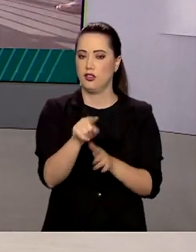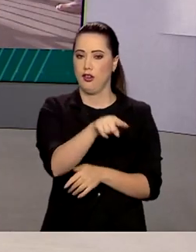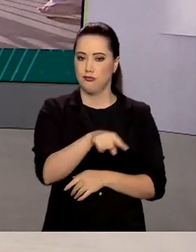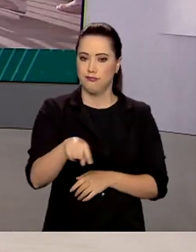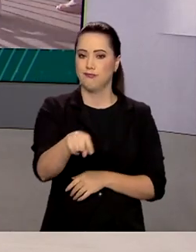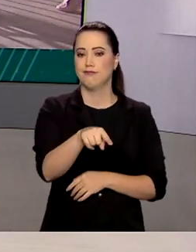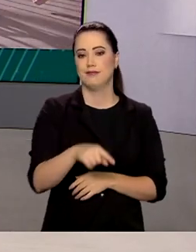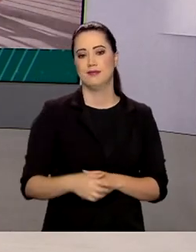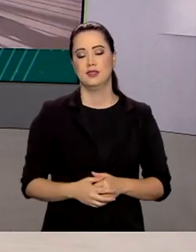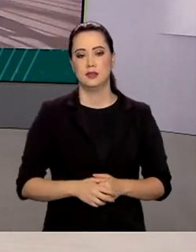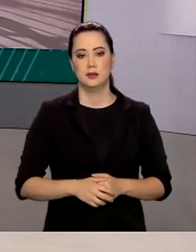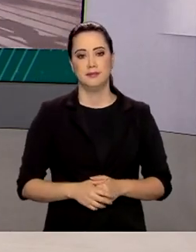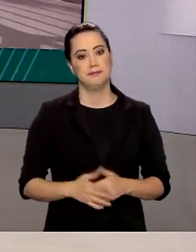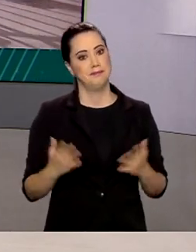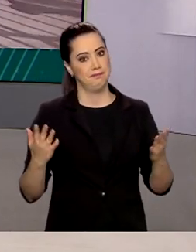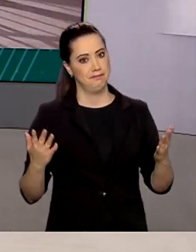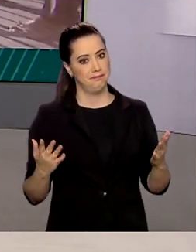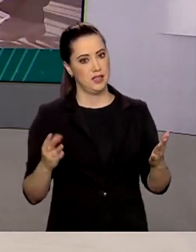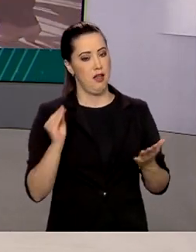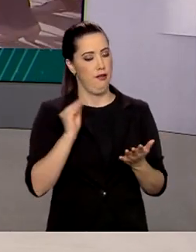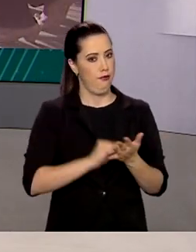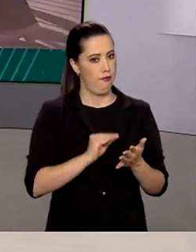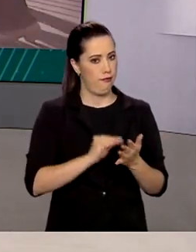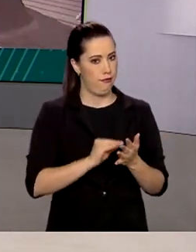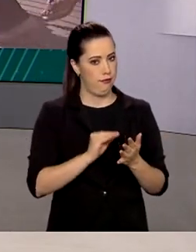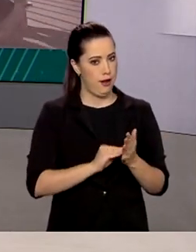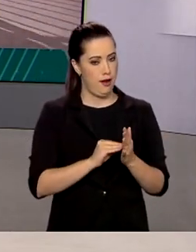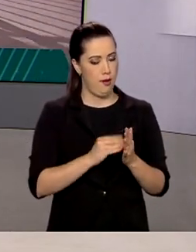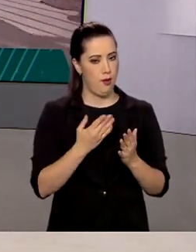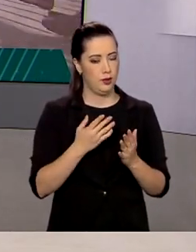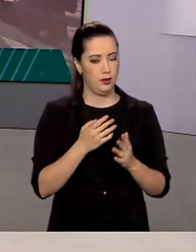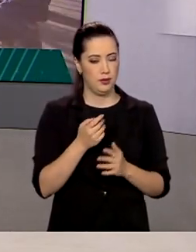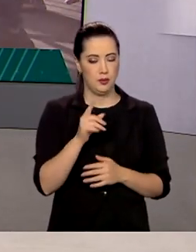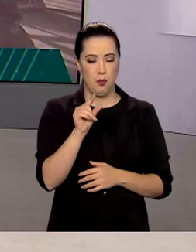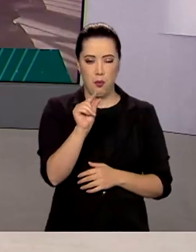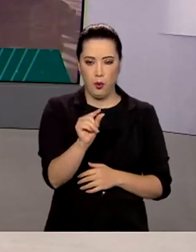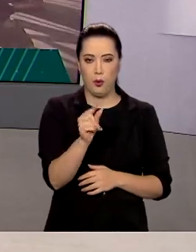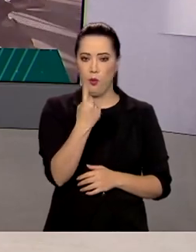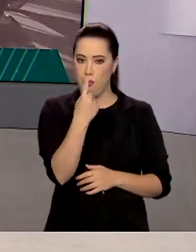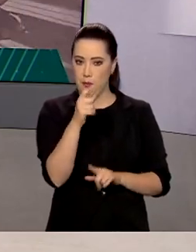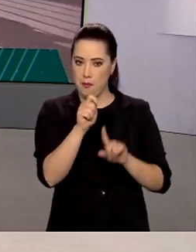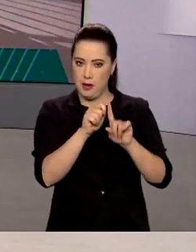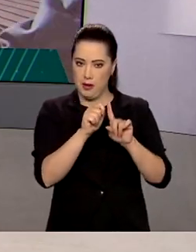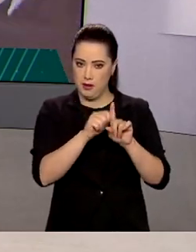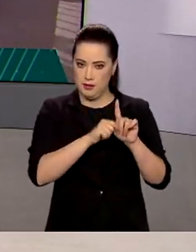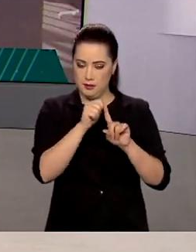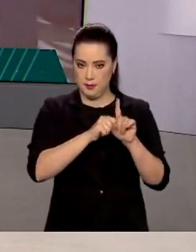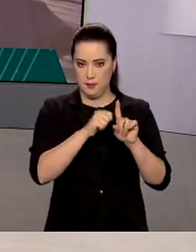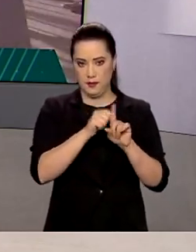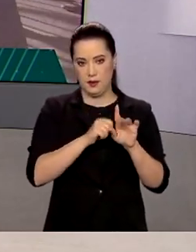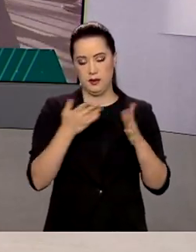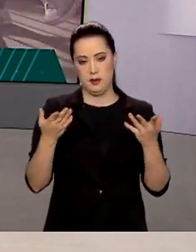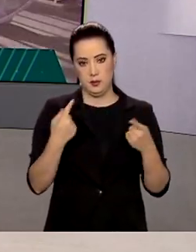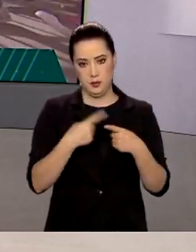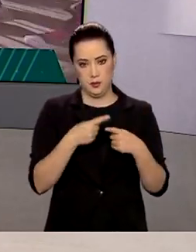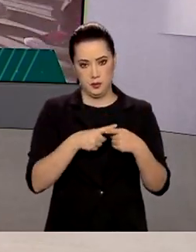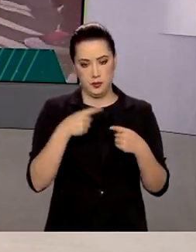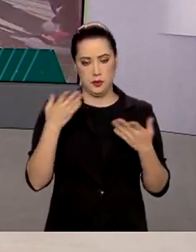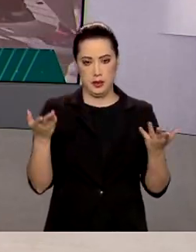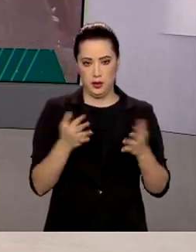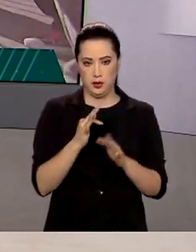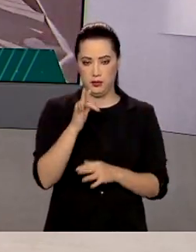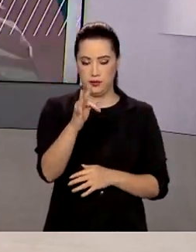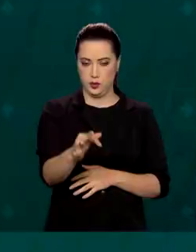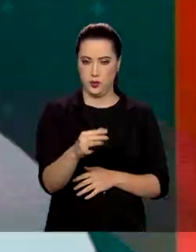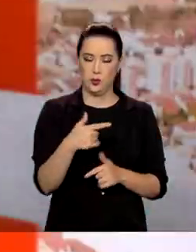Falta menos de um mês para o Enem 2020. O exame, que geralmente ocorre em novembro, foi adiado por causa